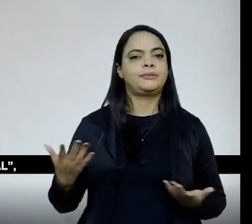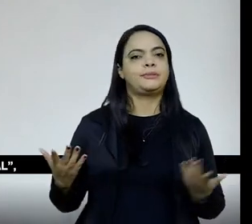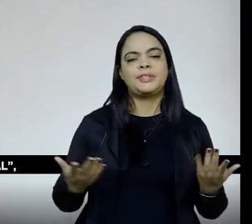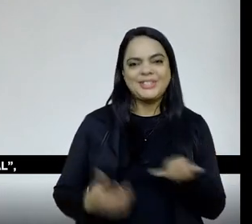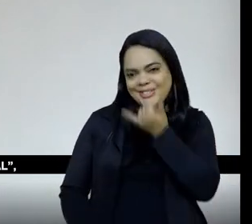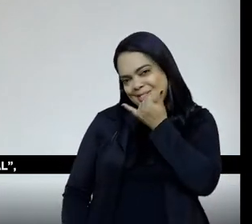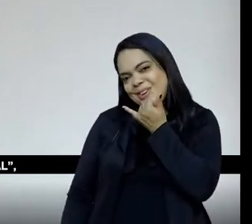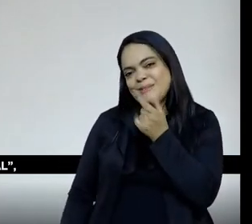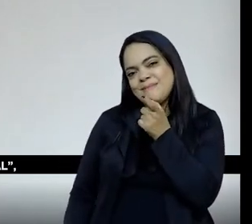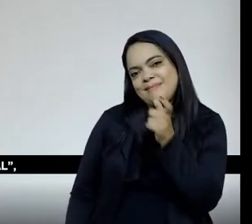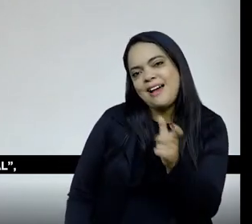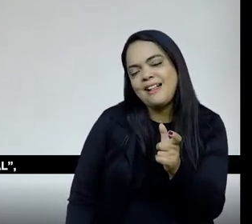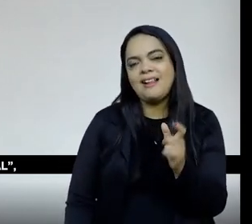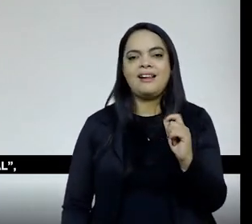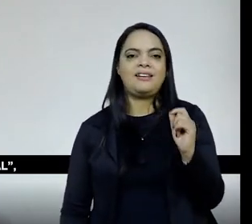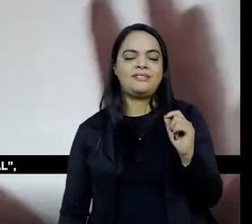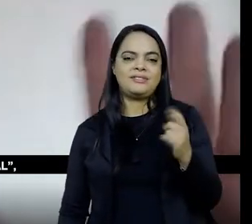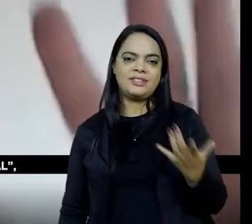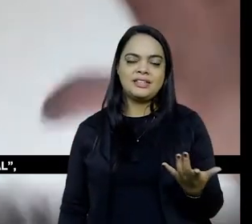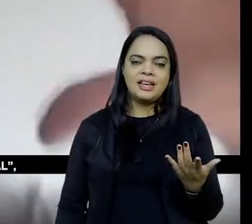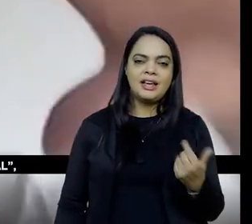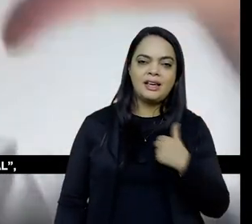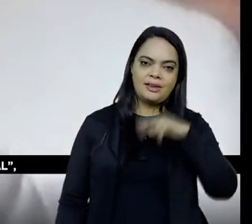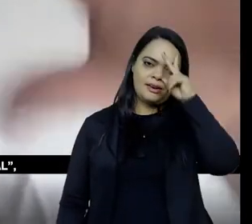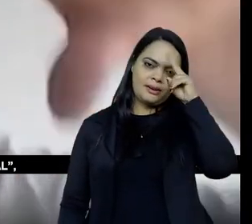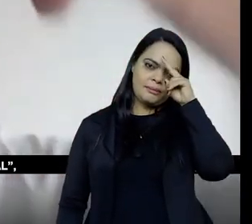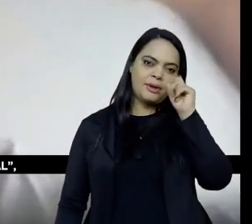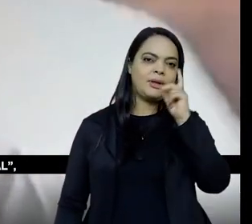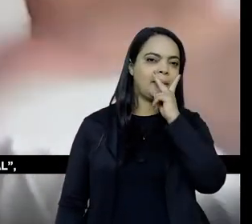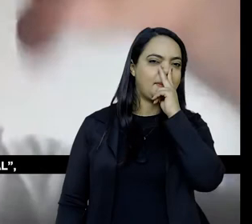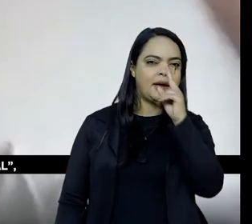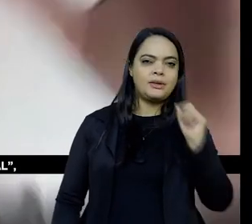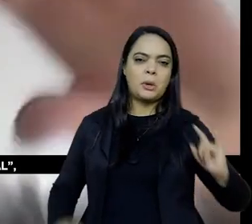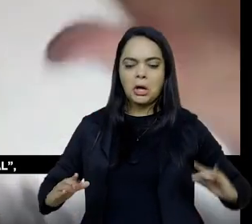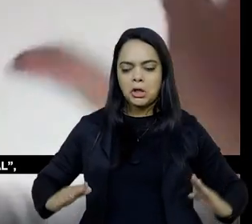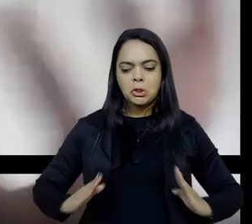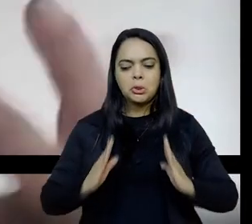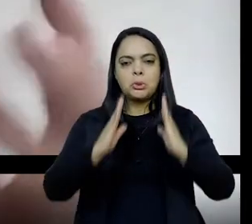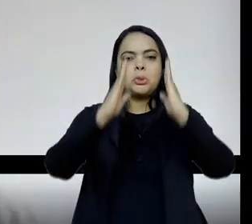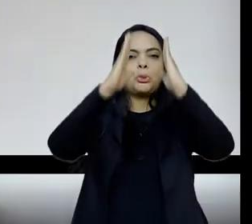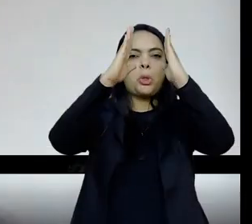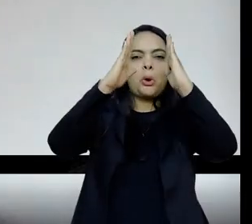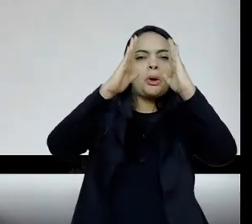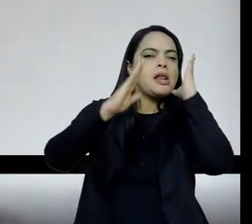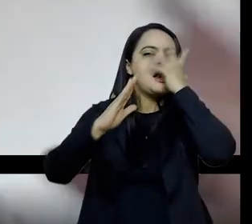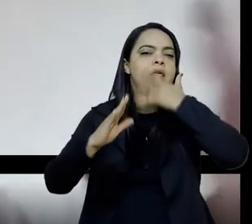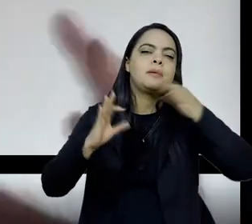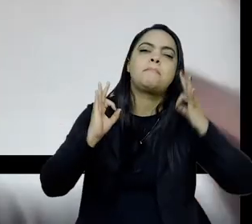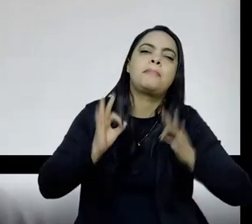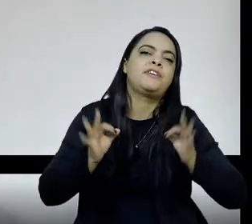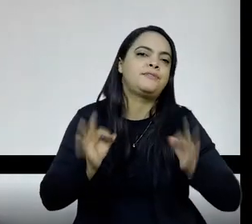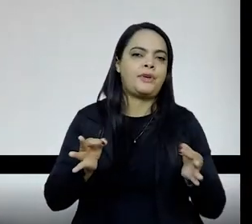desculpa a expressão que me vê, a imagem pode não ser boa, mas foi a me vê, uma certa torre de marfim ou de cristal, assim, super bem acabada,